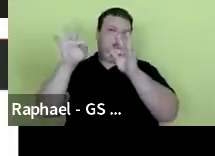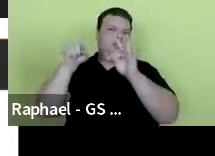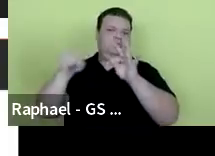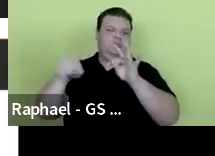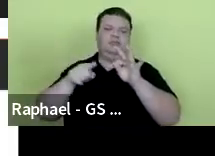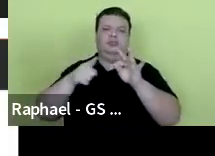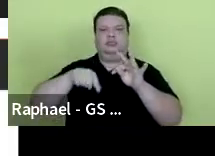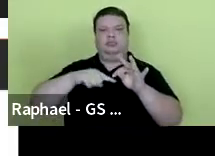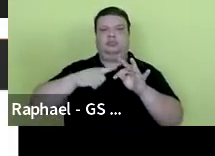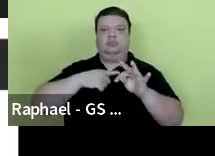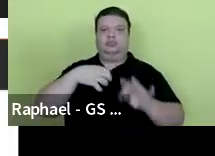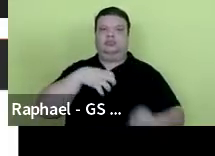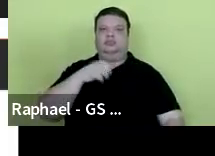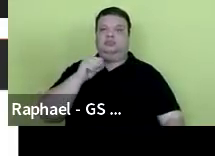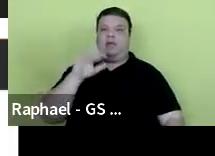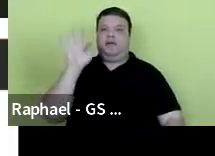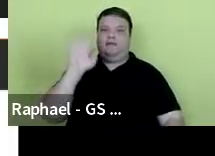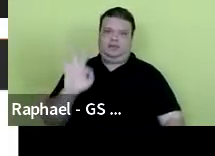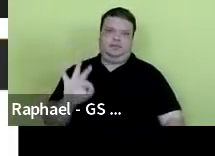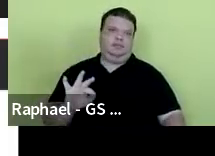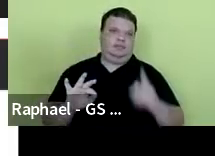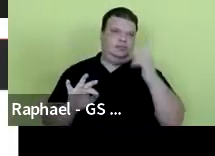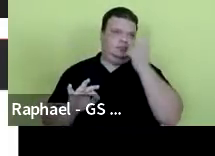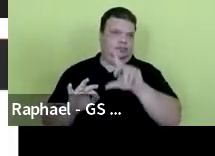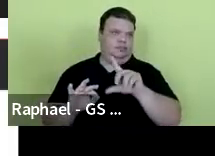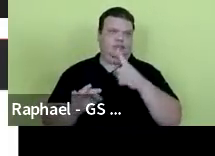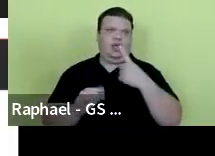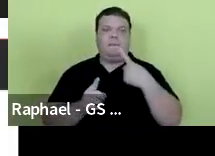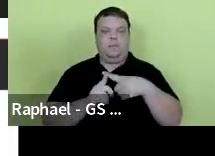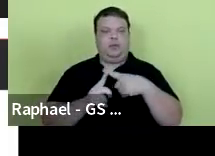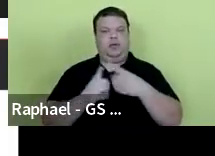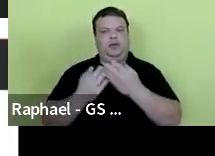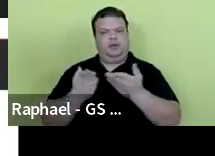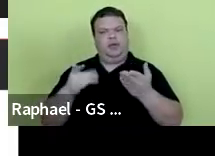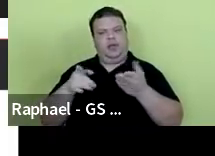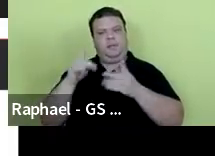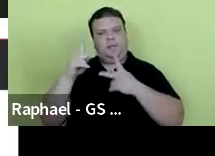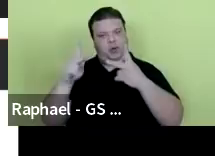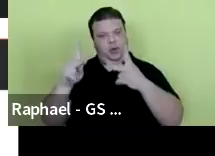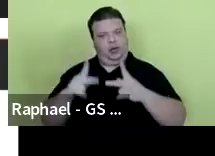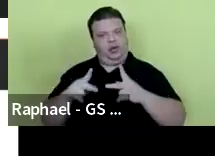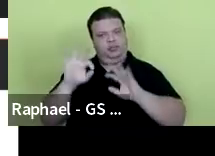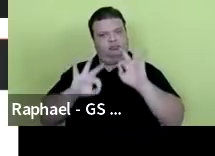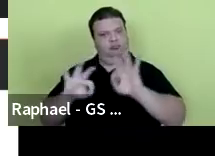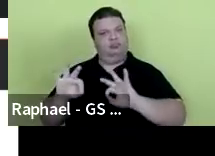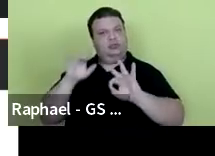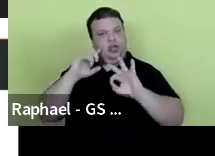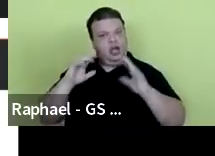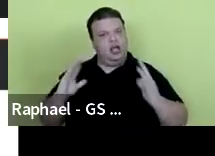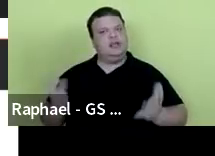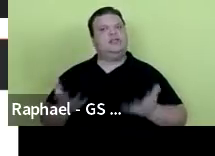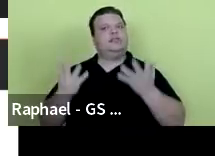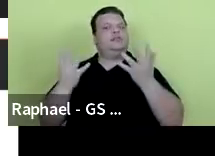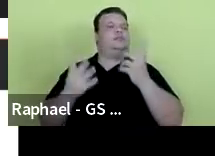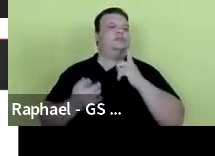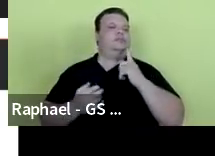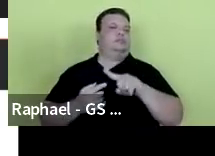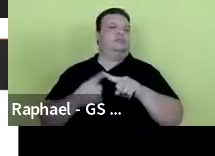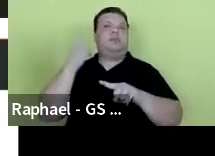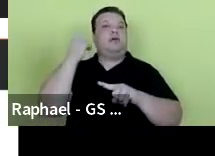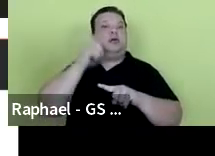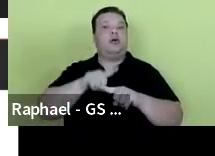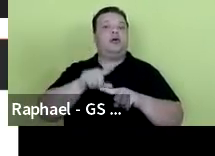nos alegra muito, porque era um programa que a gente vinha sempre incentivando para que